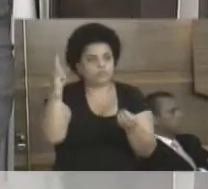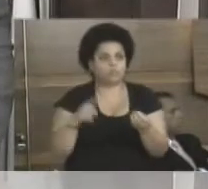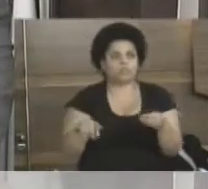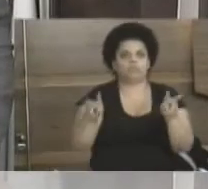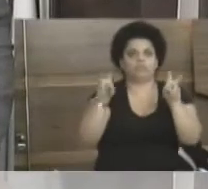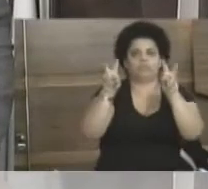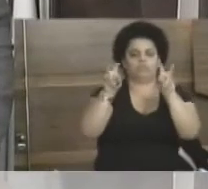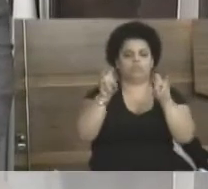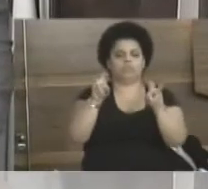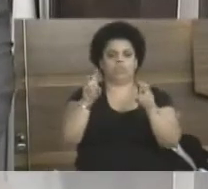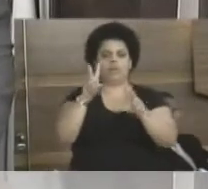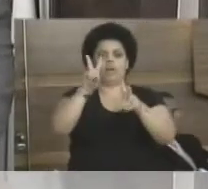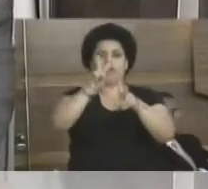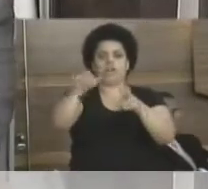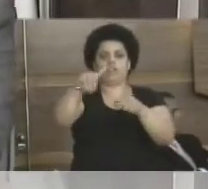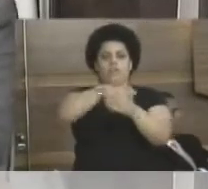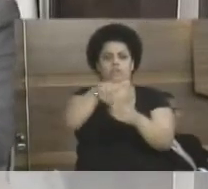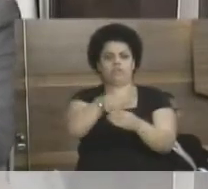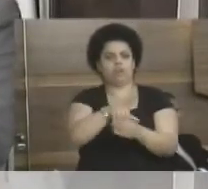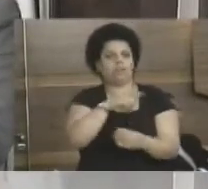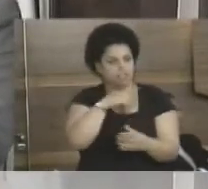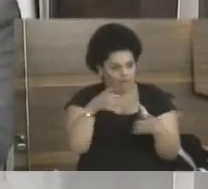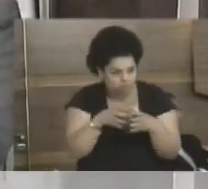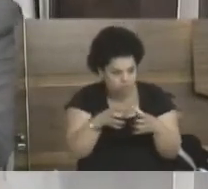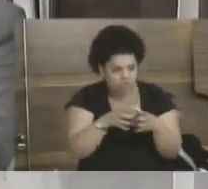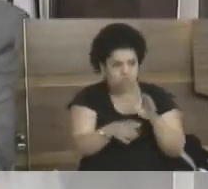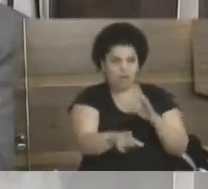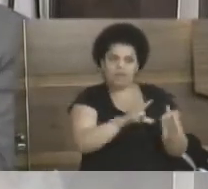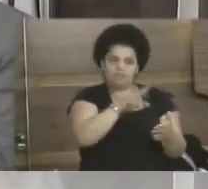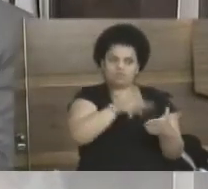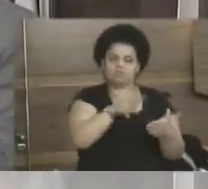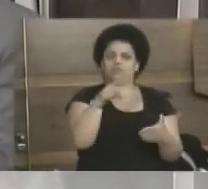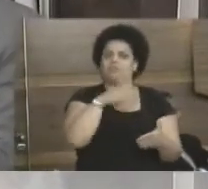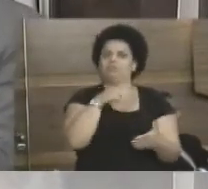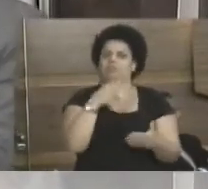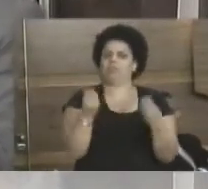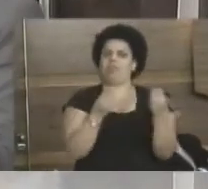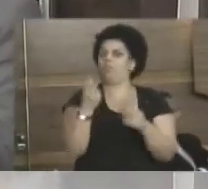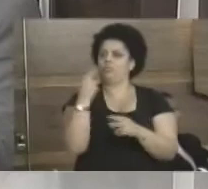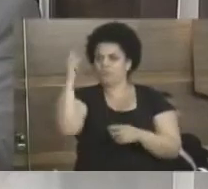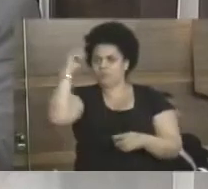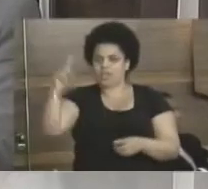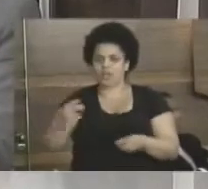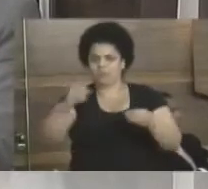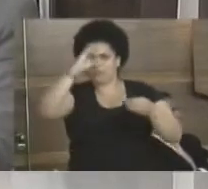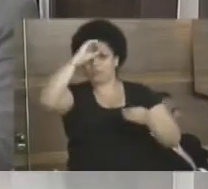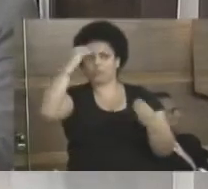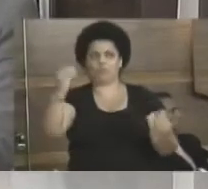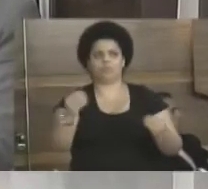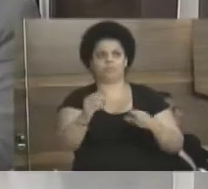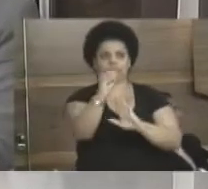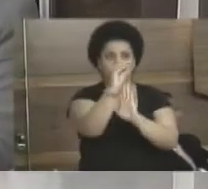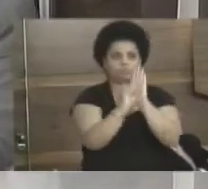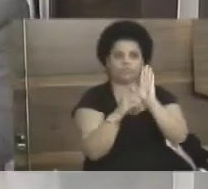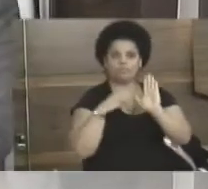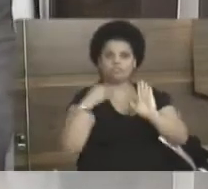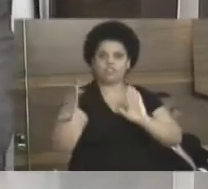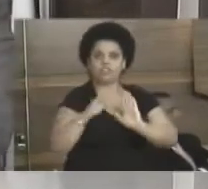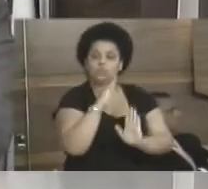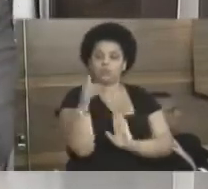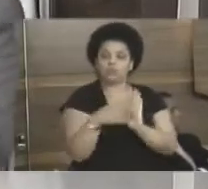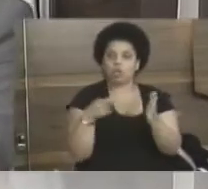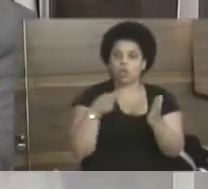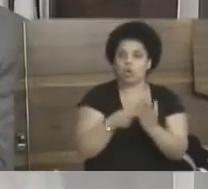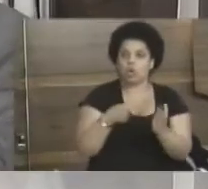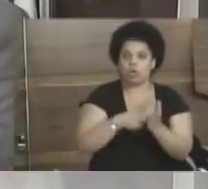matéria? A matéria passou na comissão. Então, assim, ainda tem mais. A nossa legislação envia ofício constando a matéria e